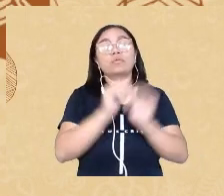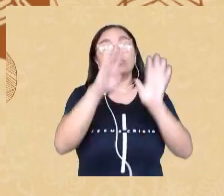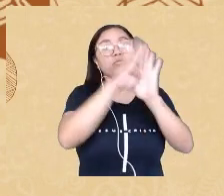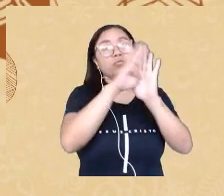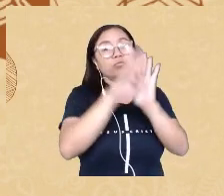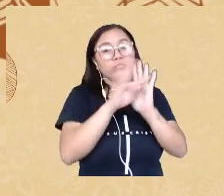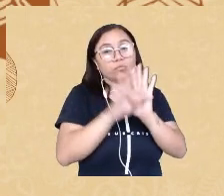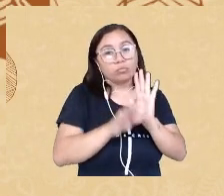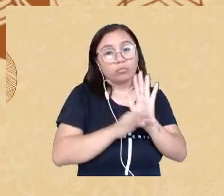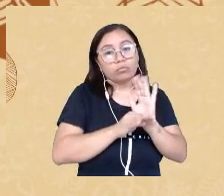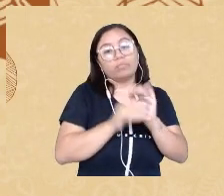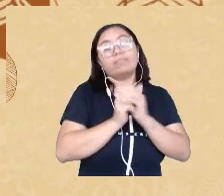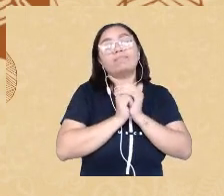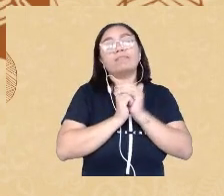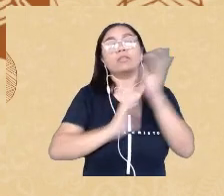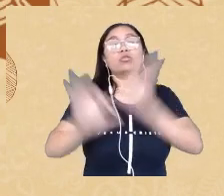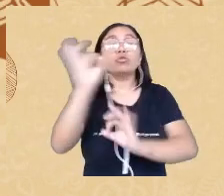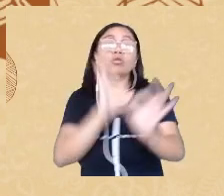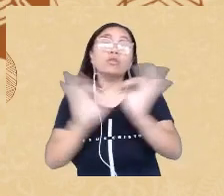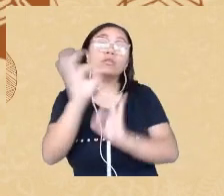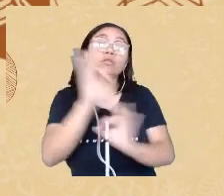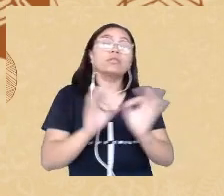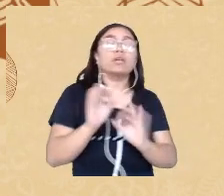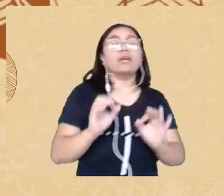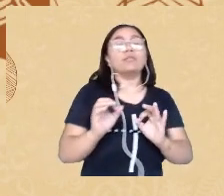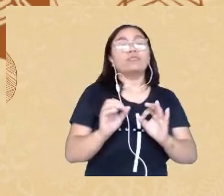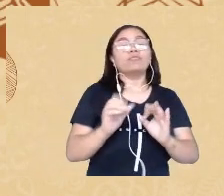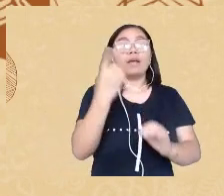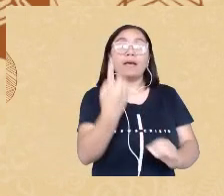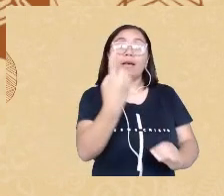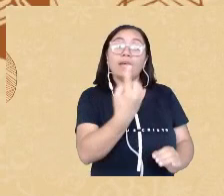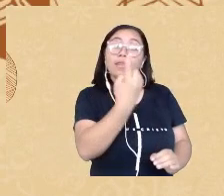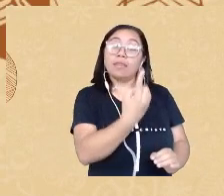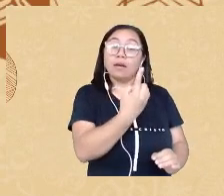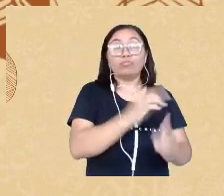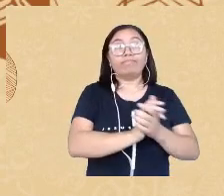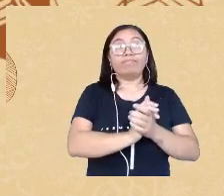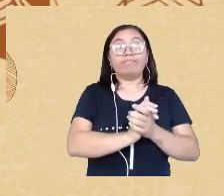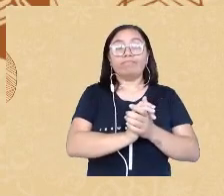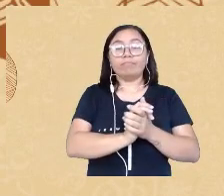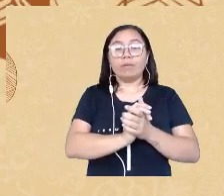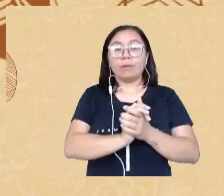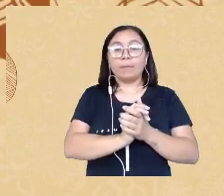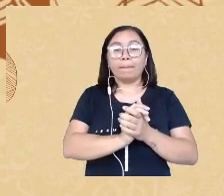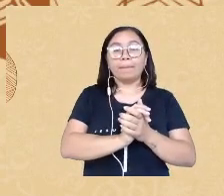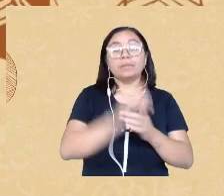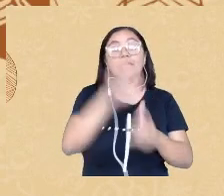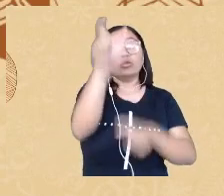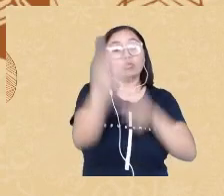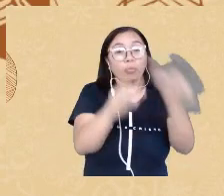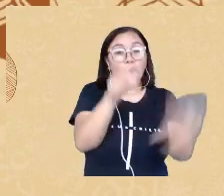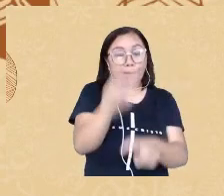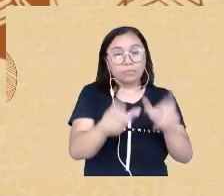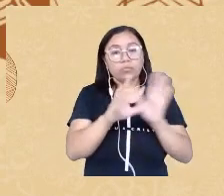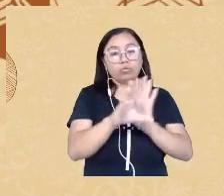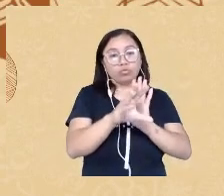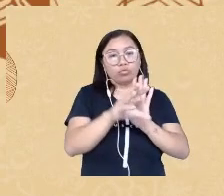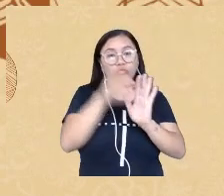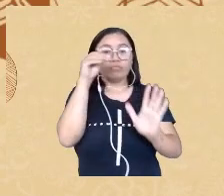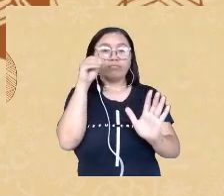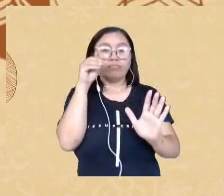selecionado de cada um desses estudos apenas a seção participantes, e esse banco de dados, ele